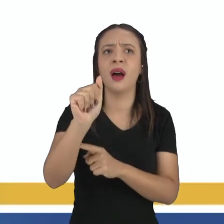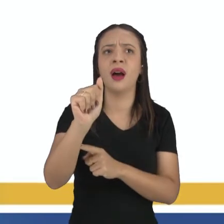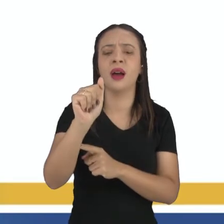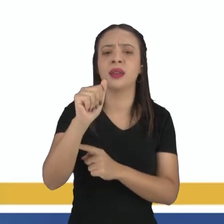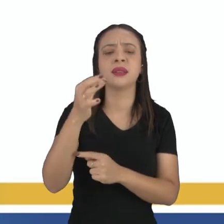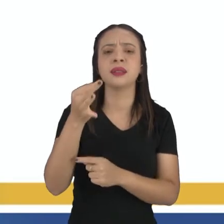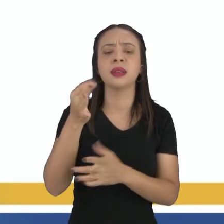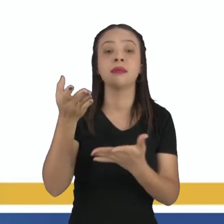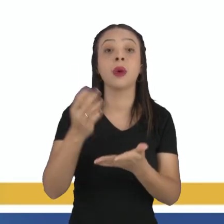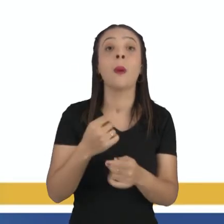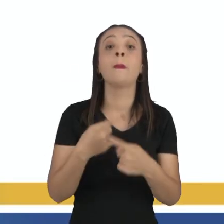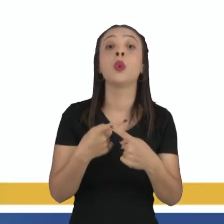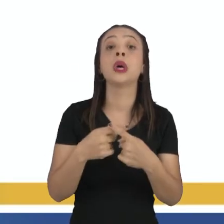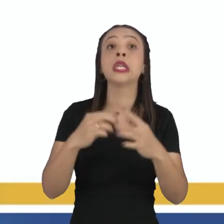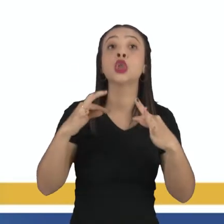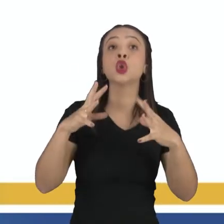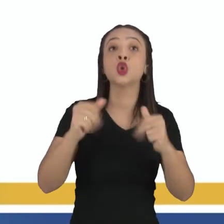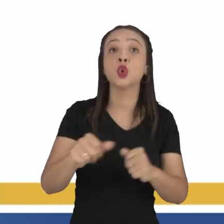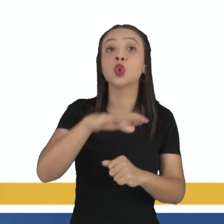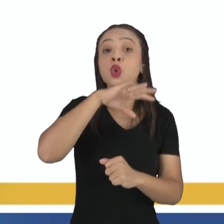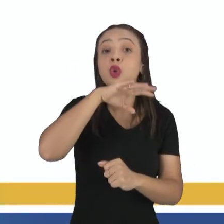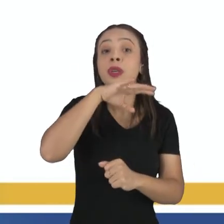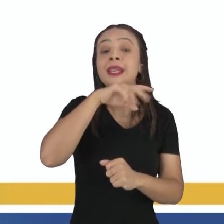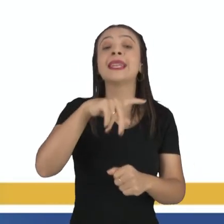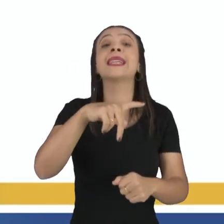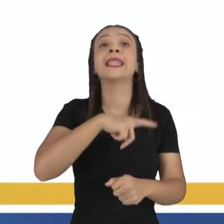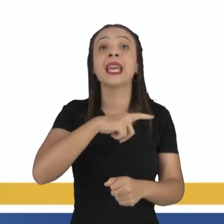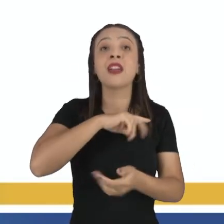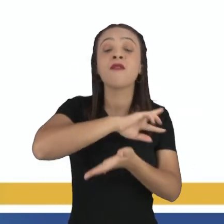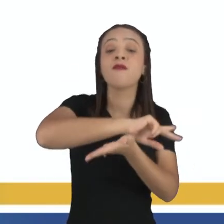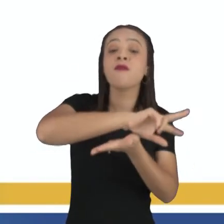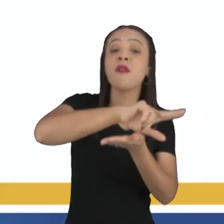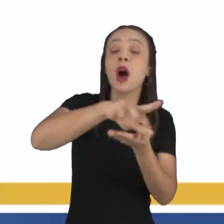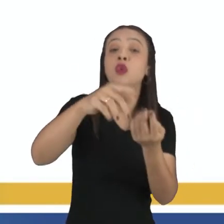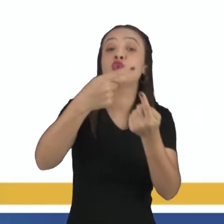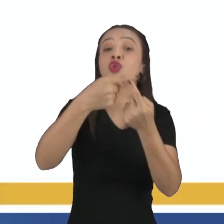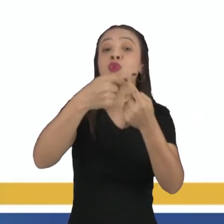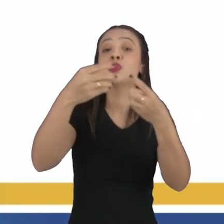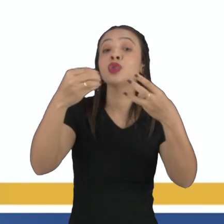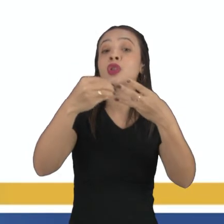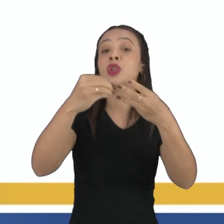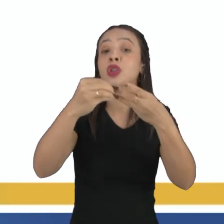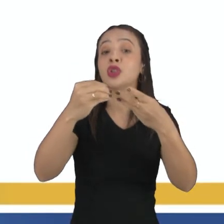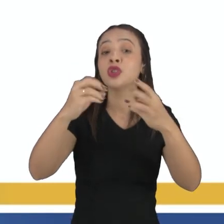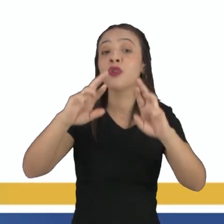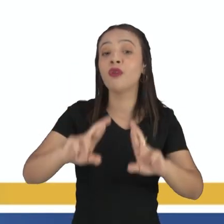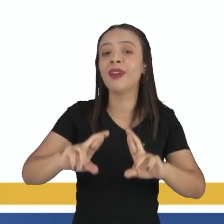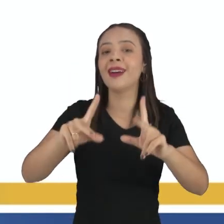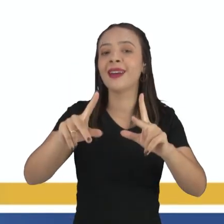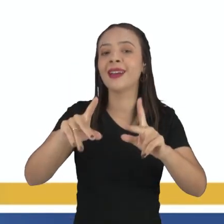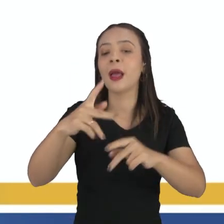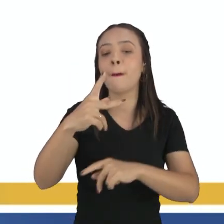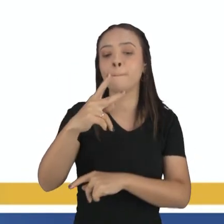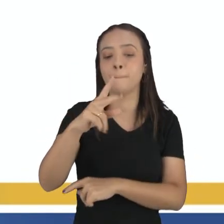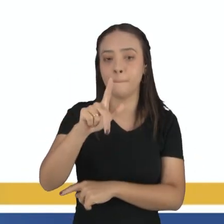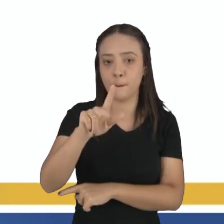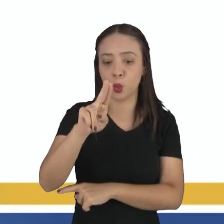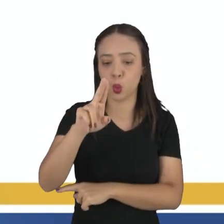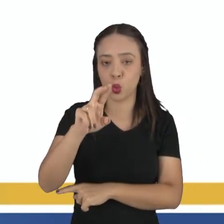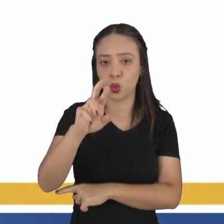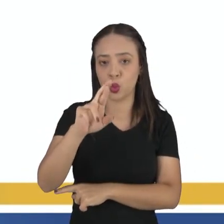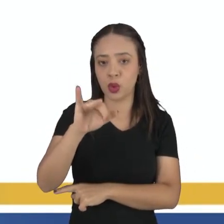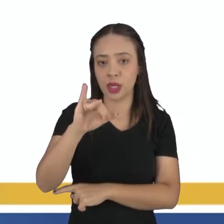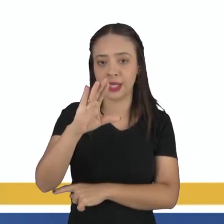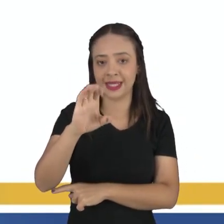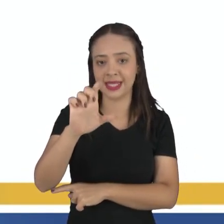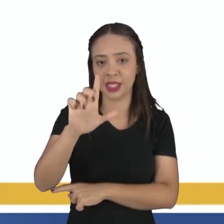letra A fala, todos os animais são constituídos por vários tipos de células, né? Ou seja, todos os animais são pluricelulares,